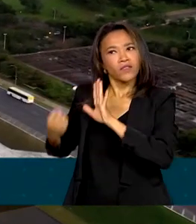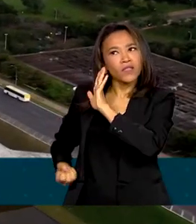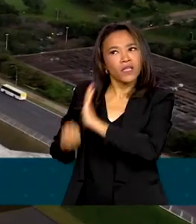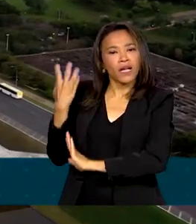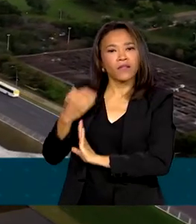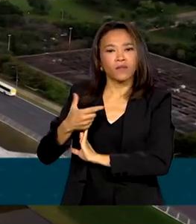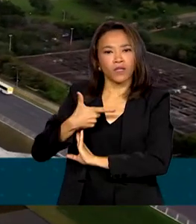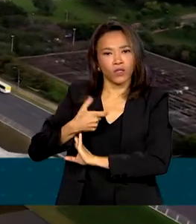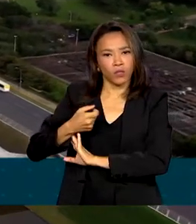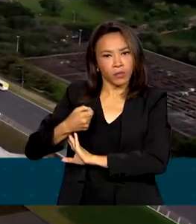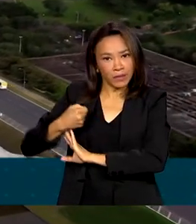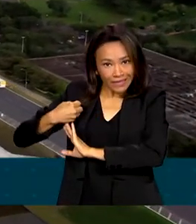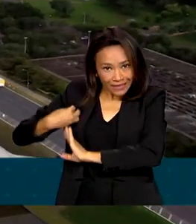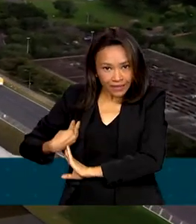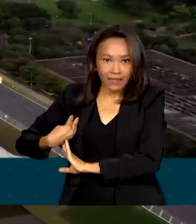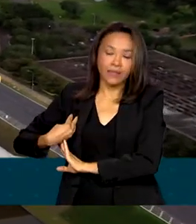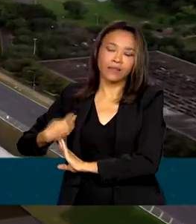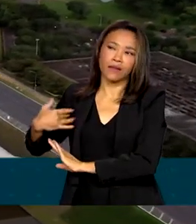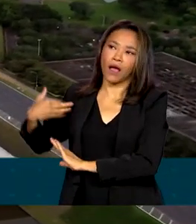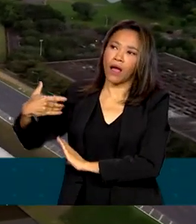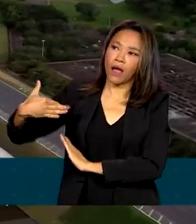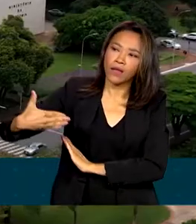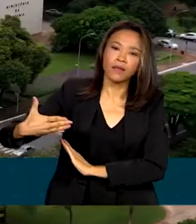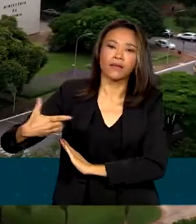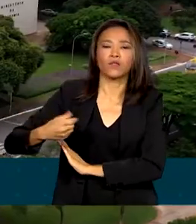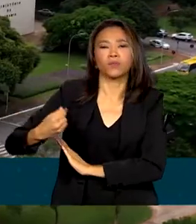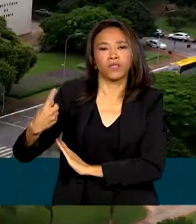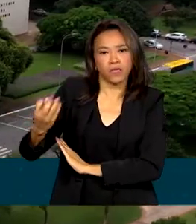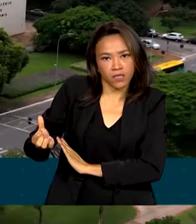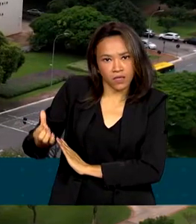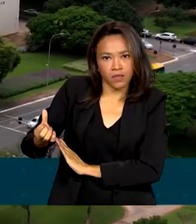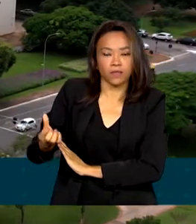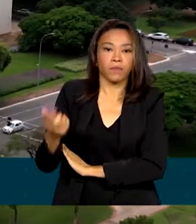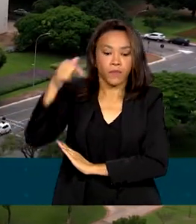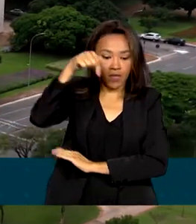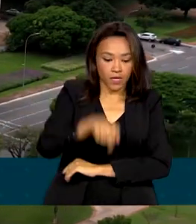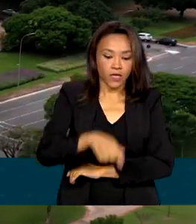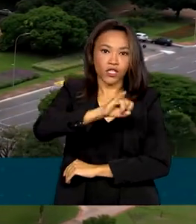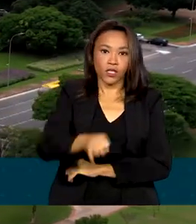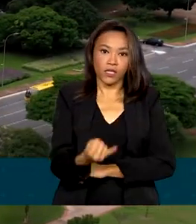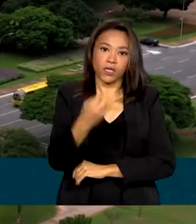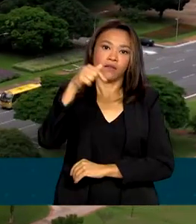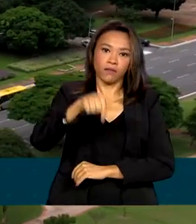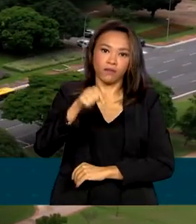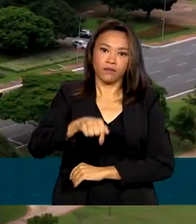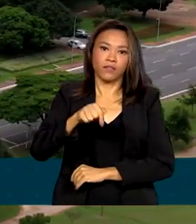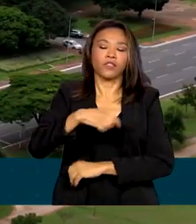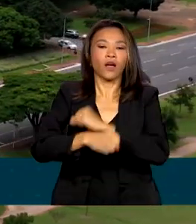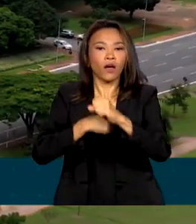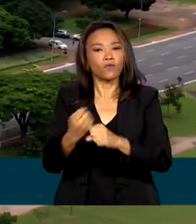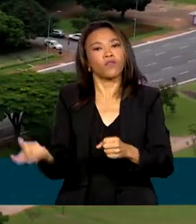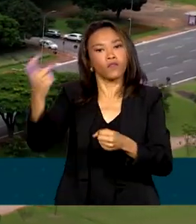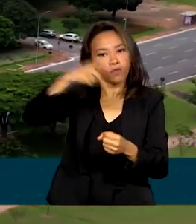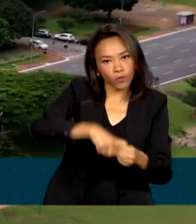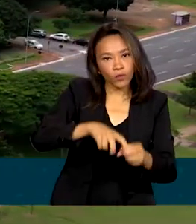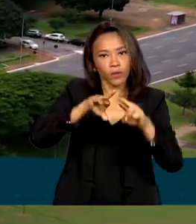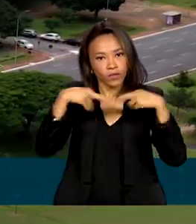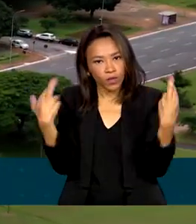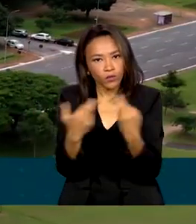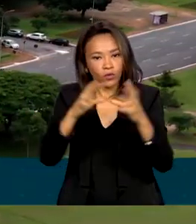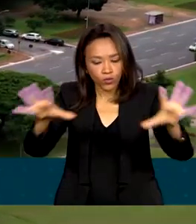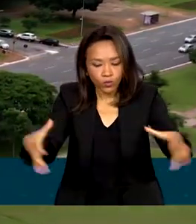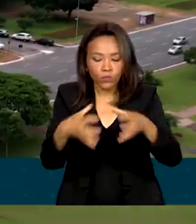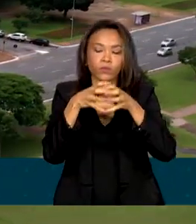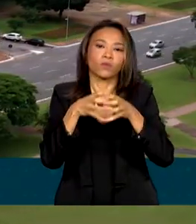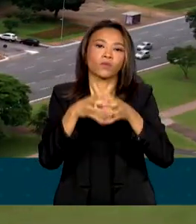2003 e funcionou até 2016. Em janeiro deste ano, a mesa de negociações foi reaberta e o